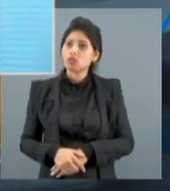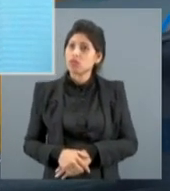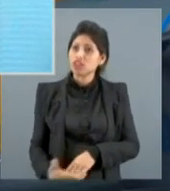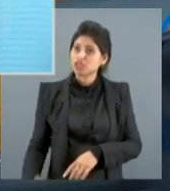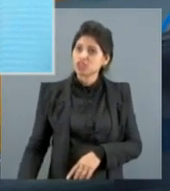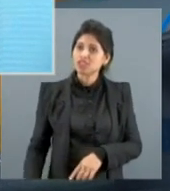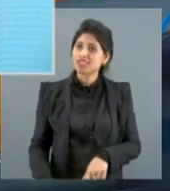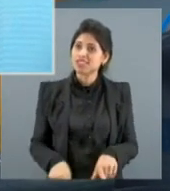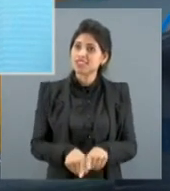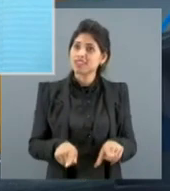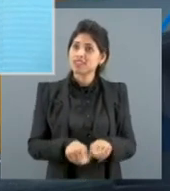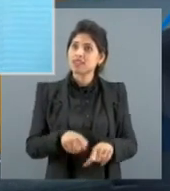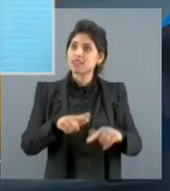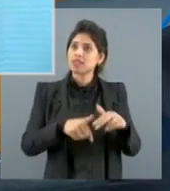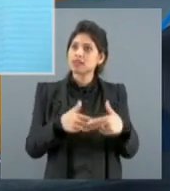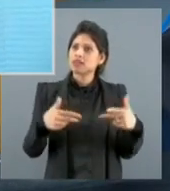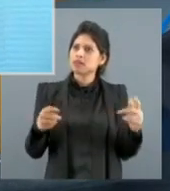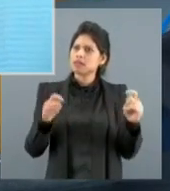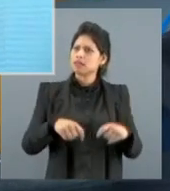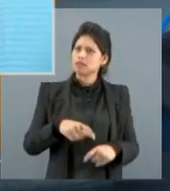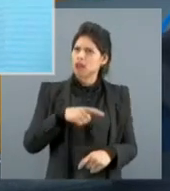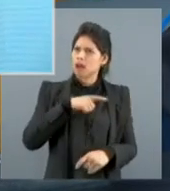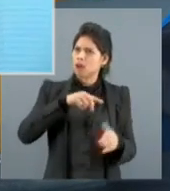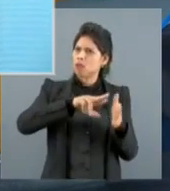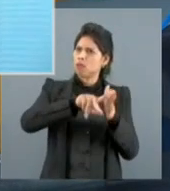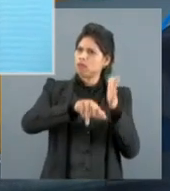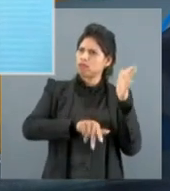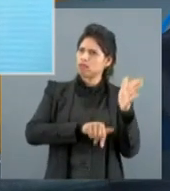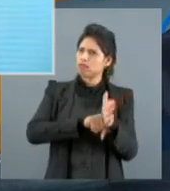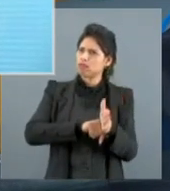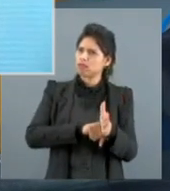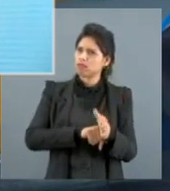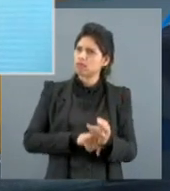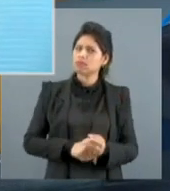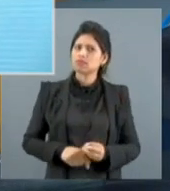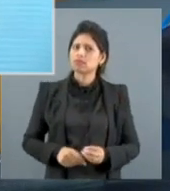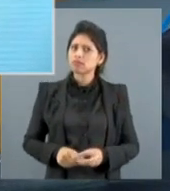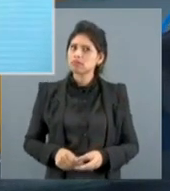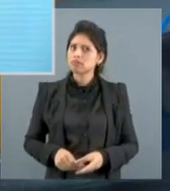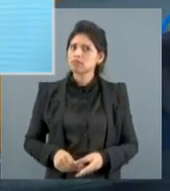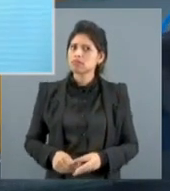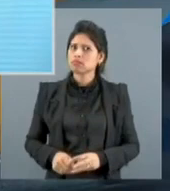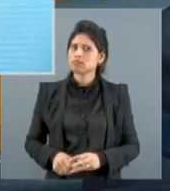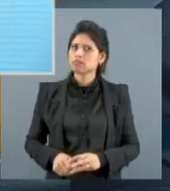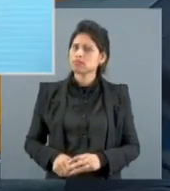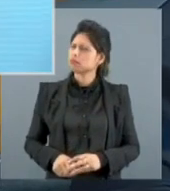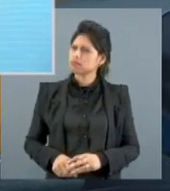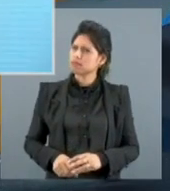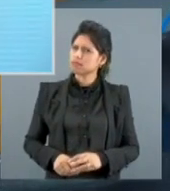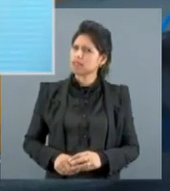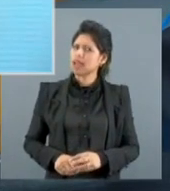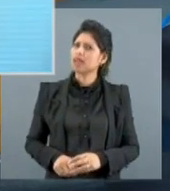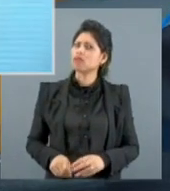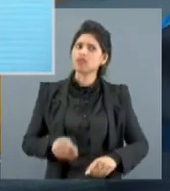celular, mas que isso não significa necessariamente que ele tocaria alguma dessas demandas ou levaria e planejaria essas